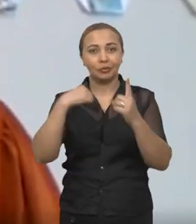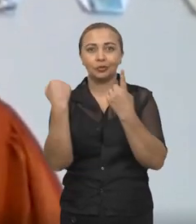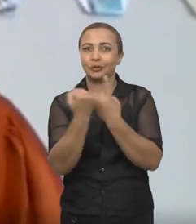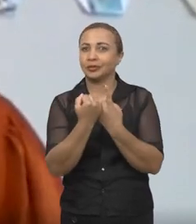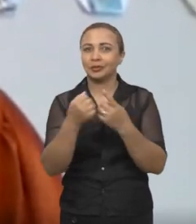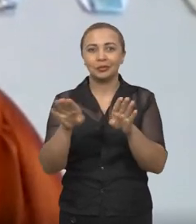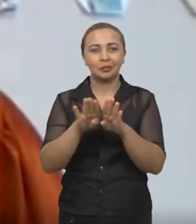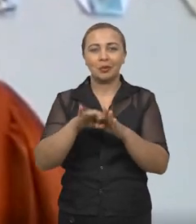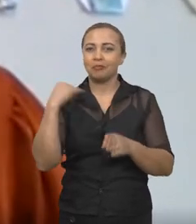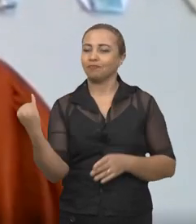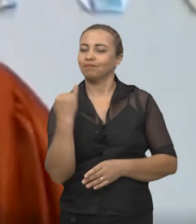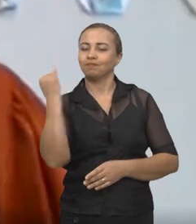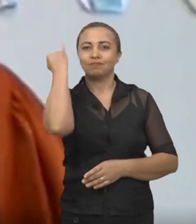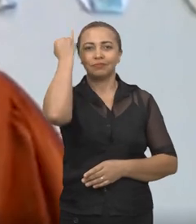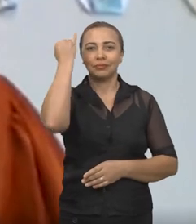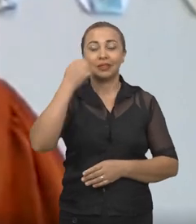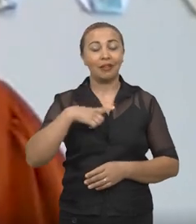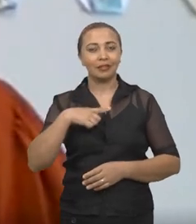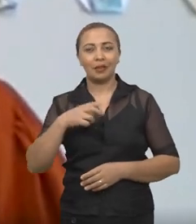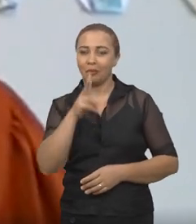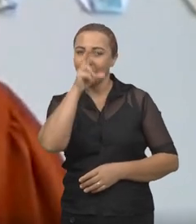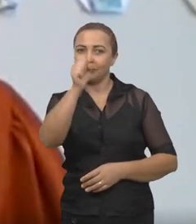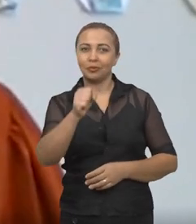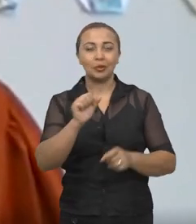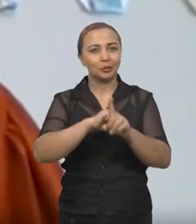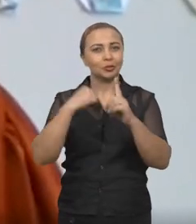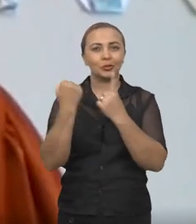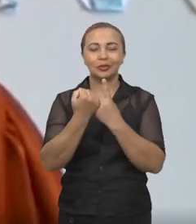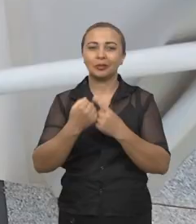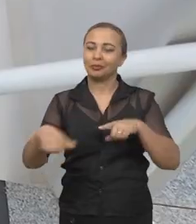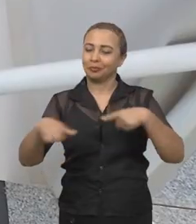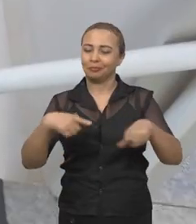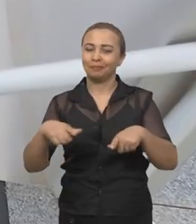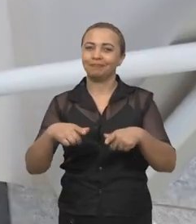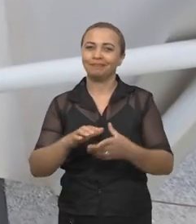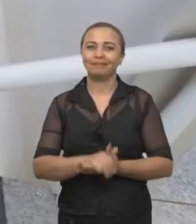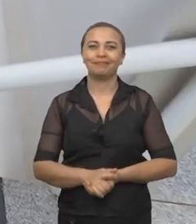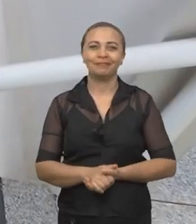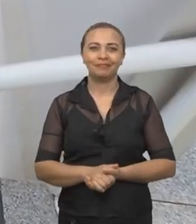mas a parte social é importantíssima. Eles veem o impacto social do trabalho deles.